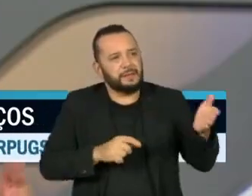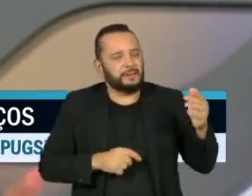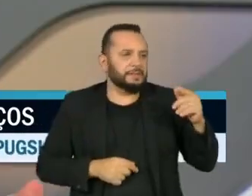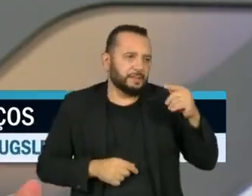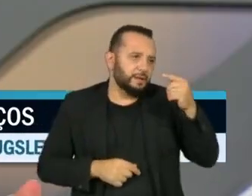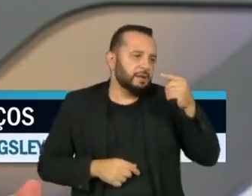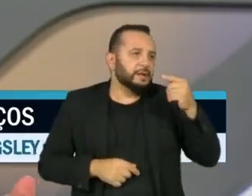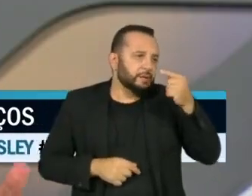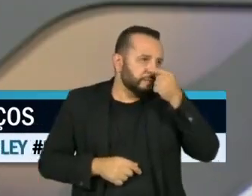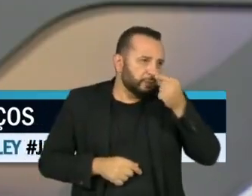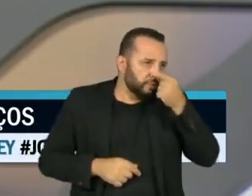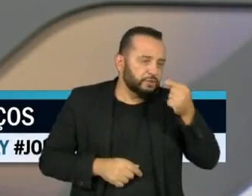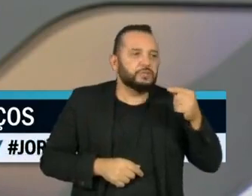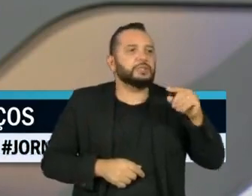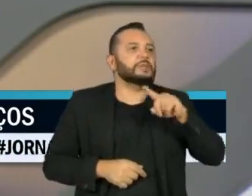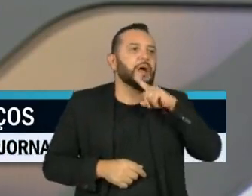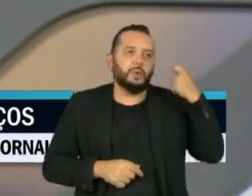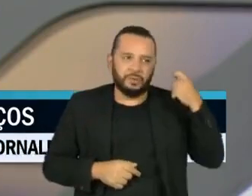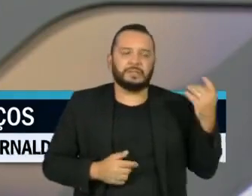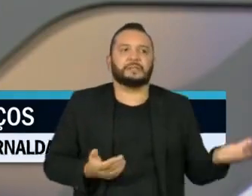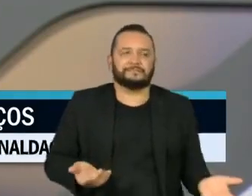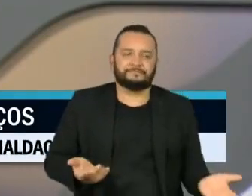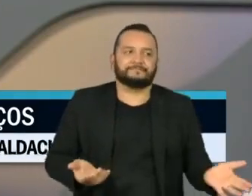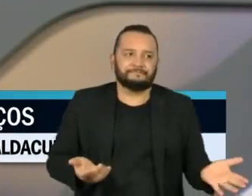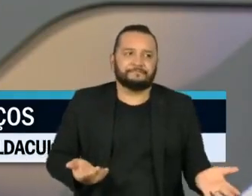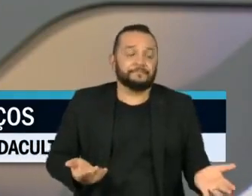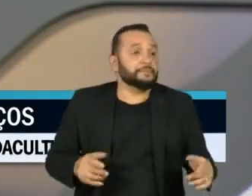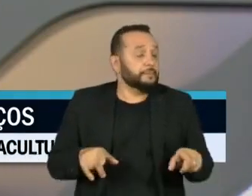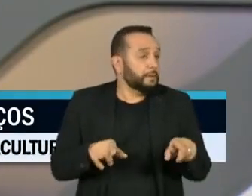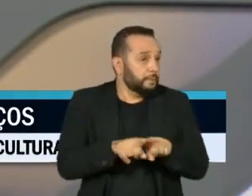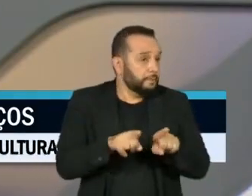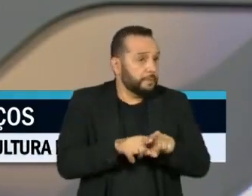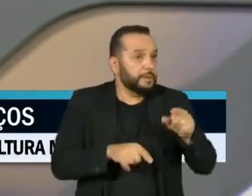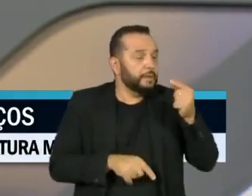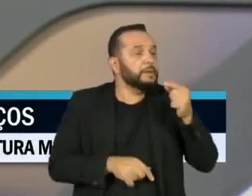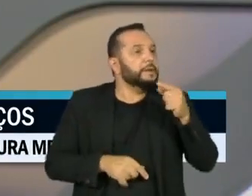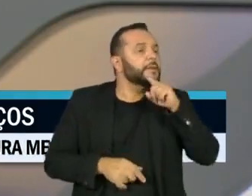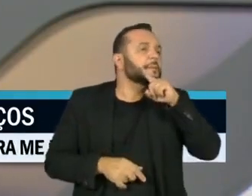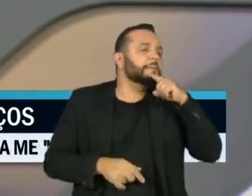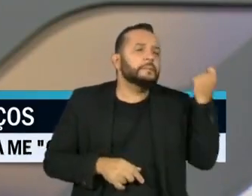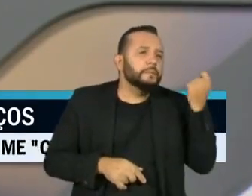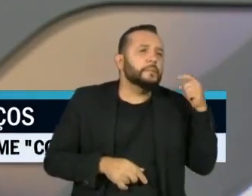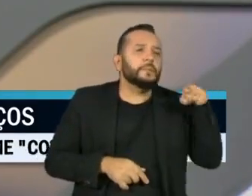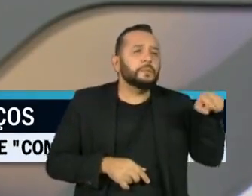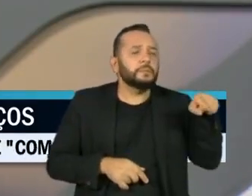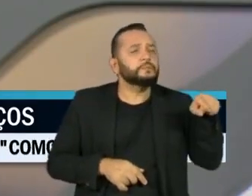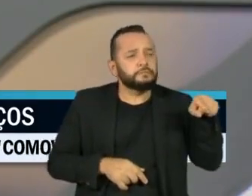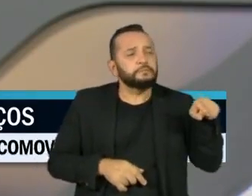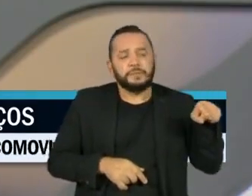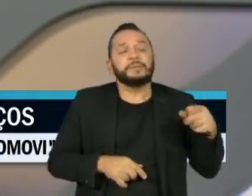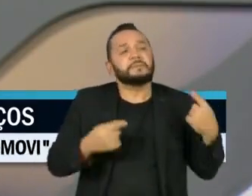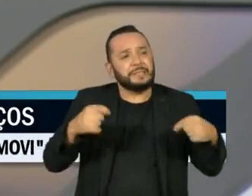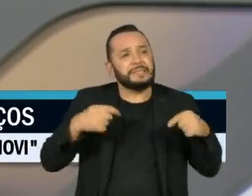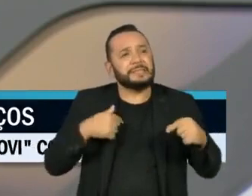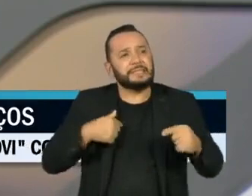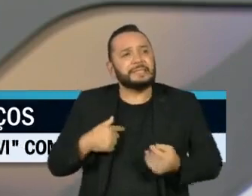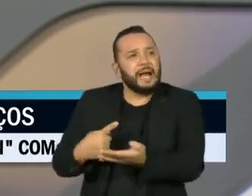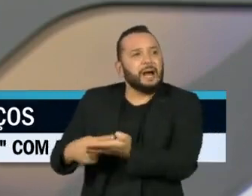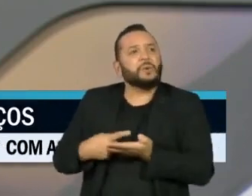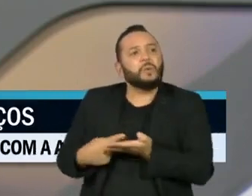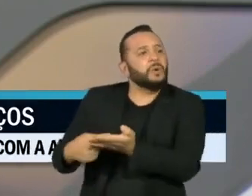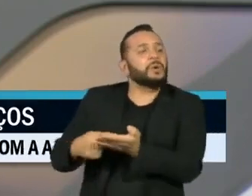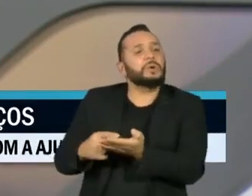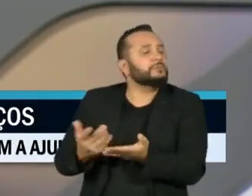Rússia e do Putin. Isso faz com que o Putin tenha que se voltar para algum ator. E a China tem sido um grande